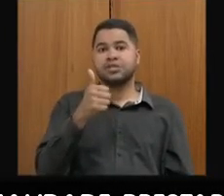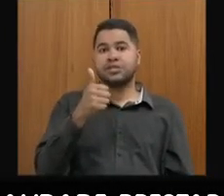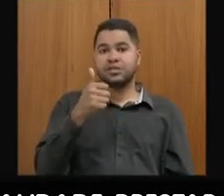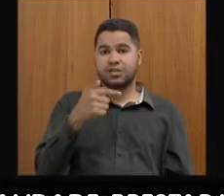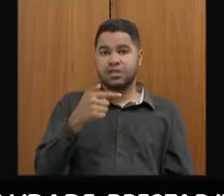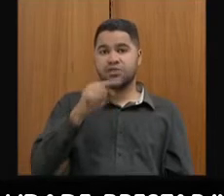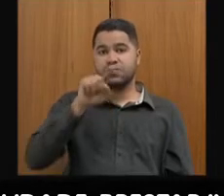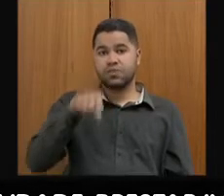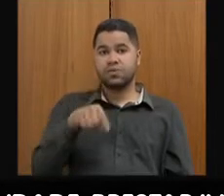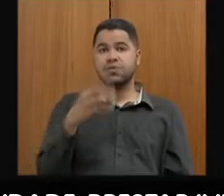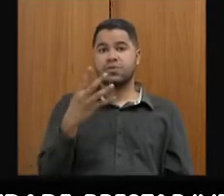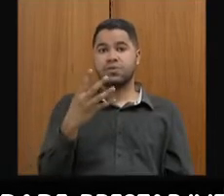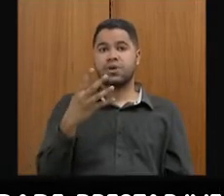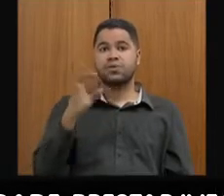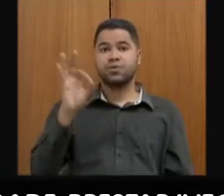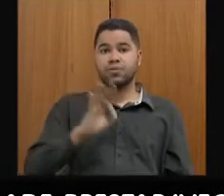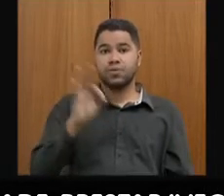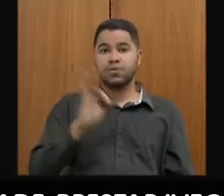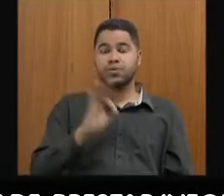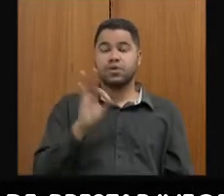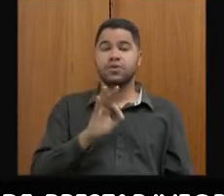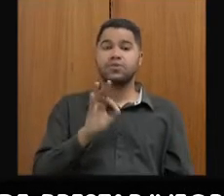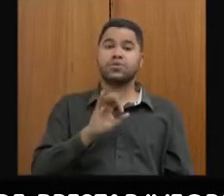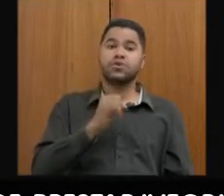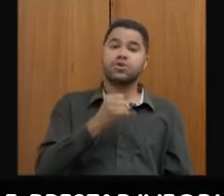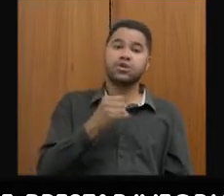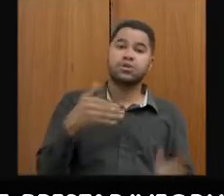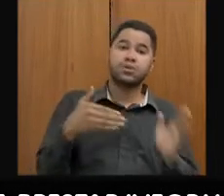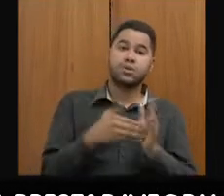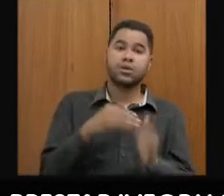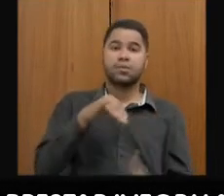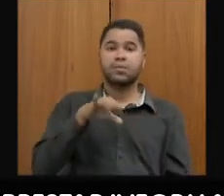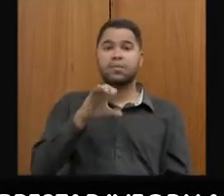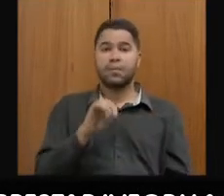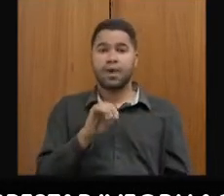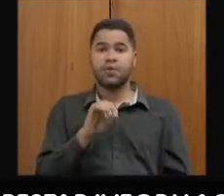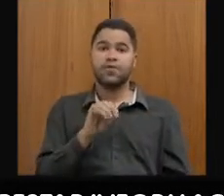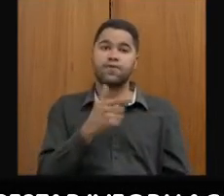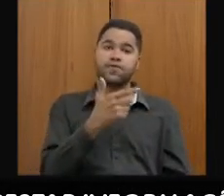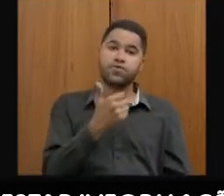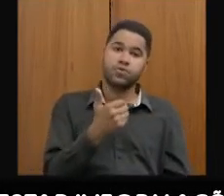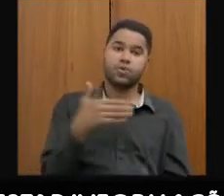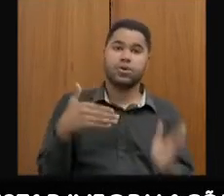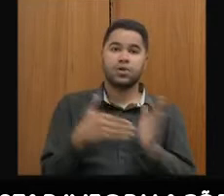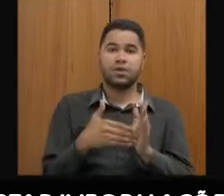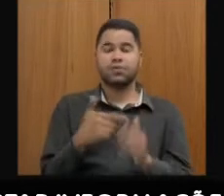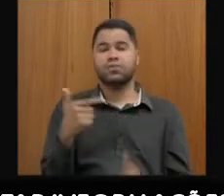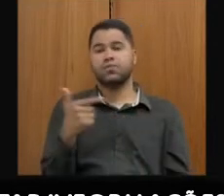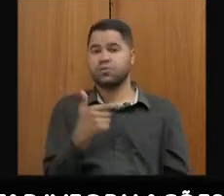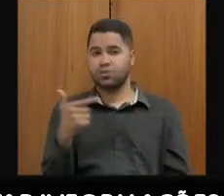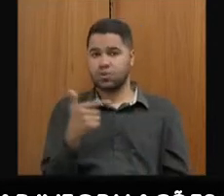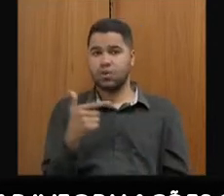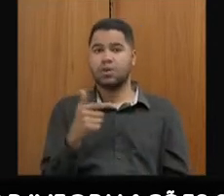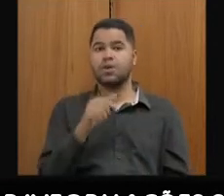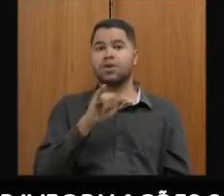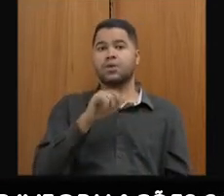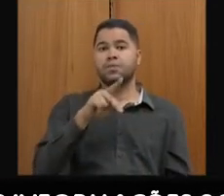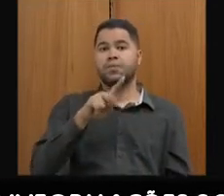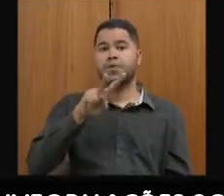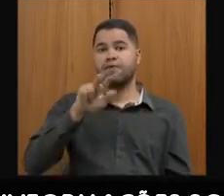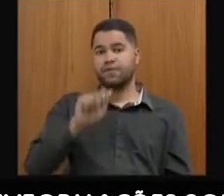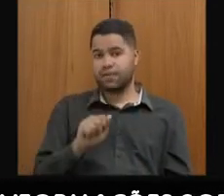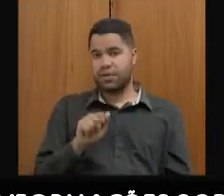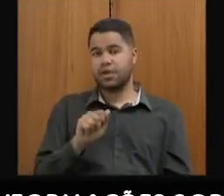% no período de janeiro a maio, de 2021, comparando com o 2022. O IPVA teve um salto